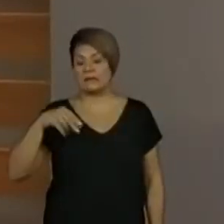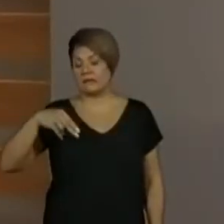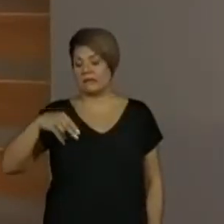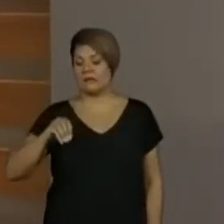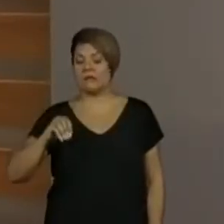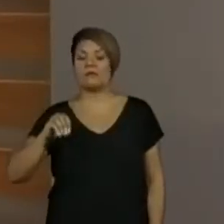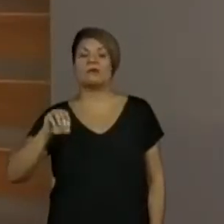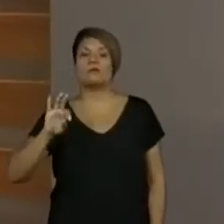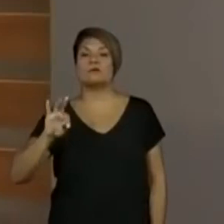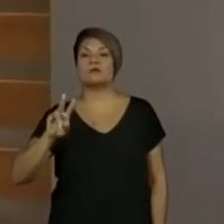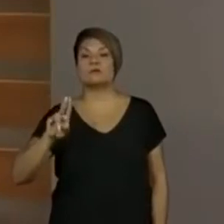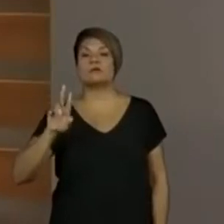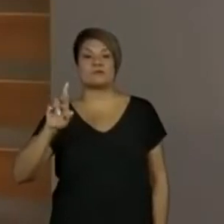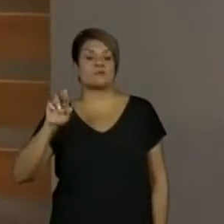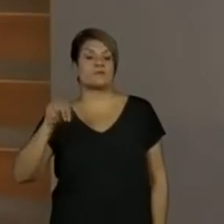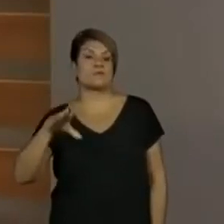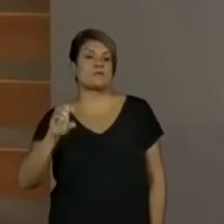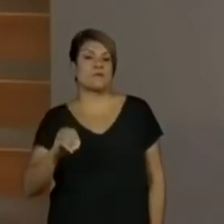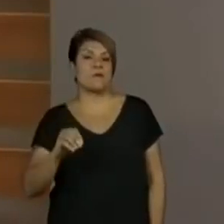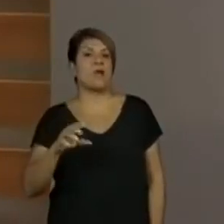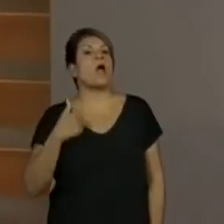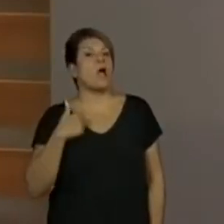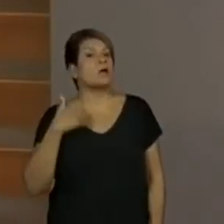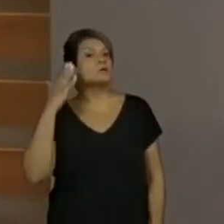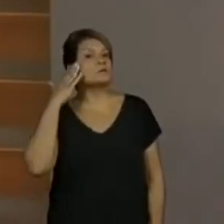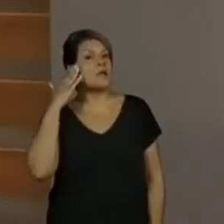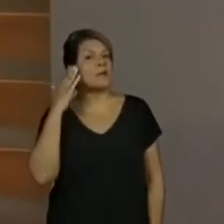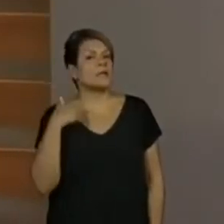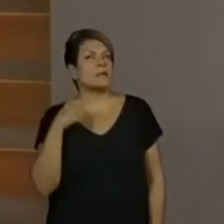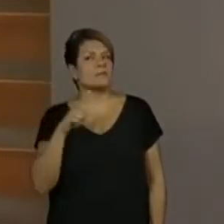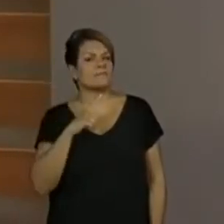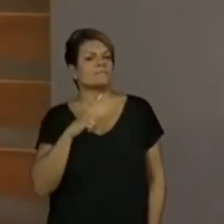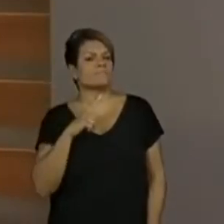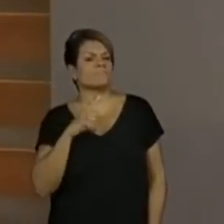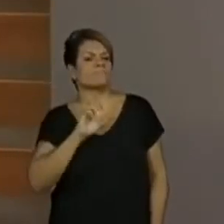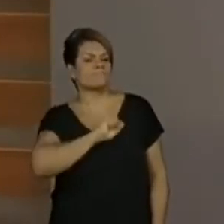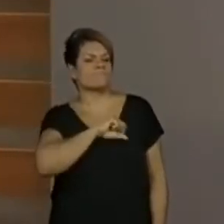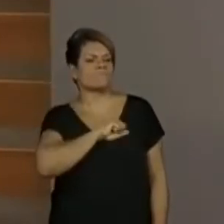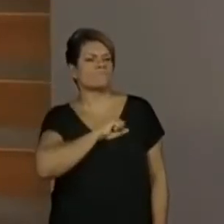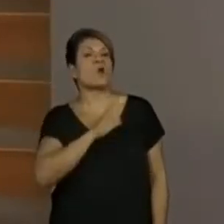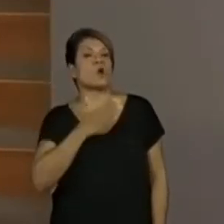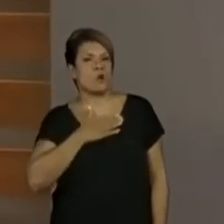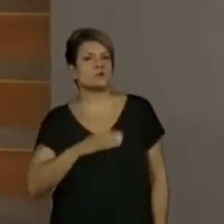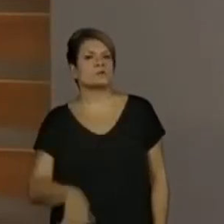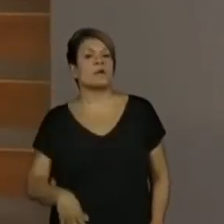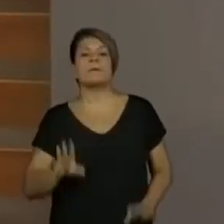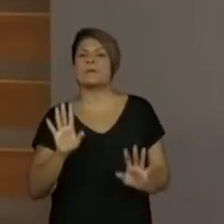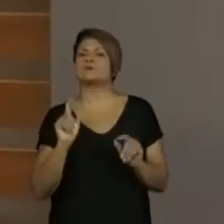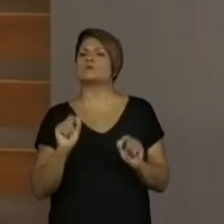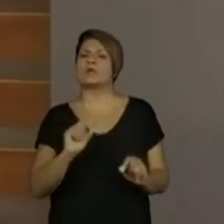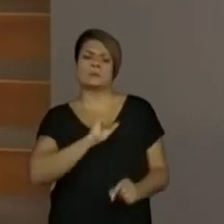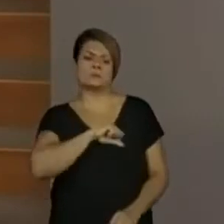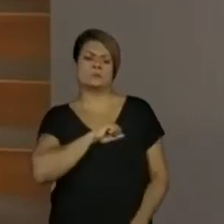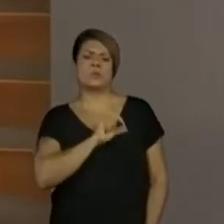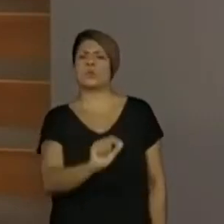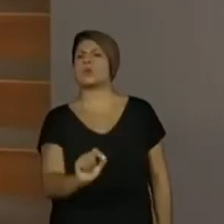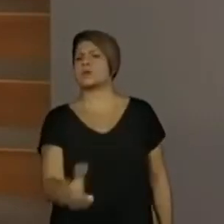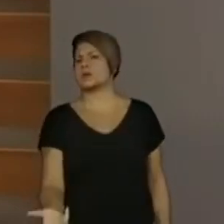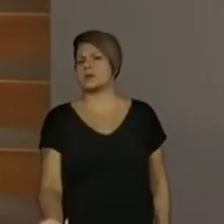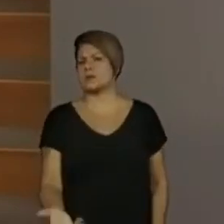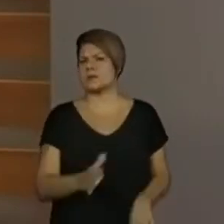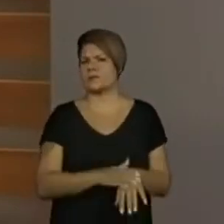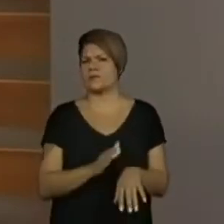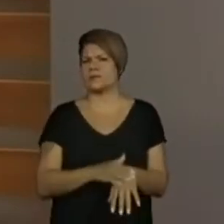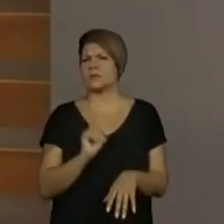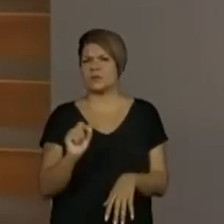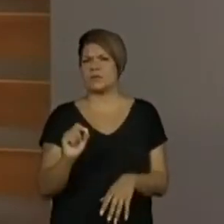causar. Mas o que ele causou, você imaginou? Poxa vida! Noturno. O que será que ele queria causar? Por que